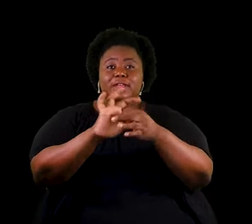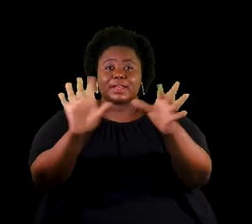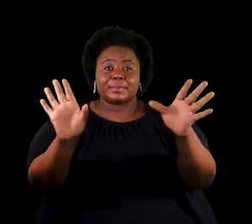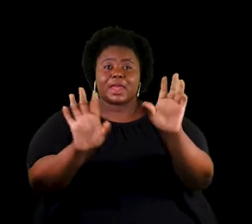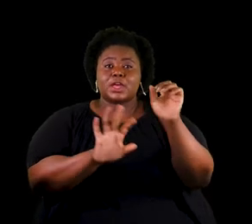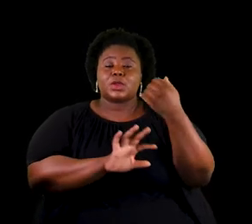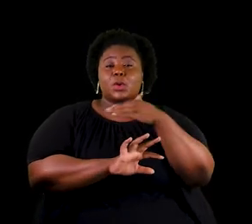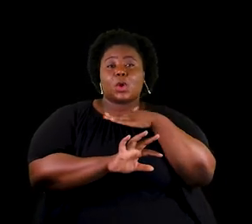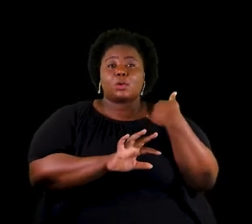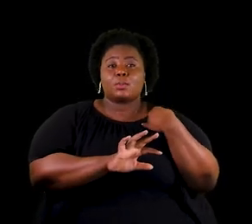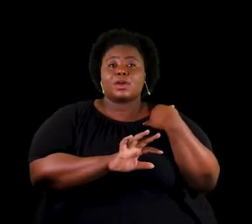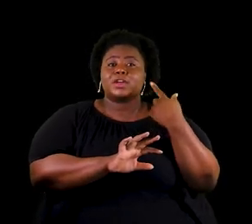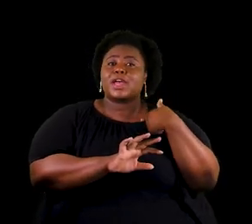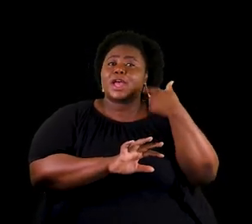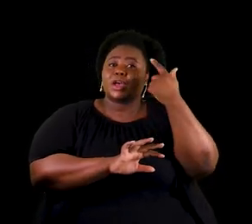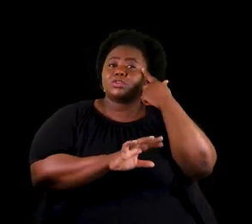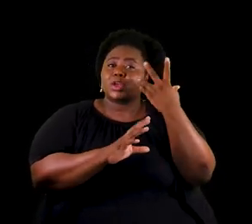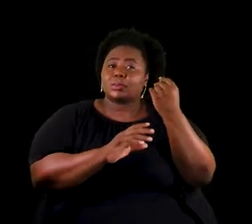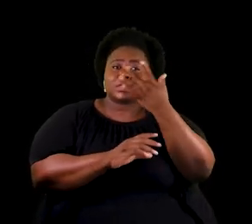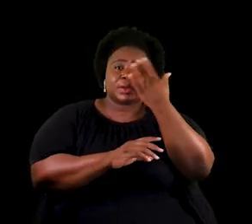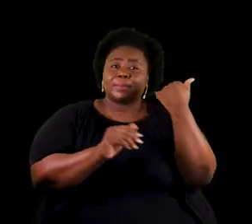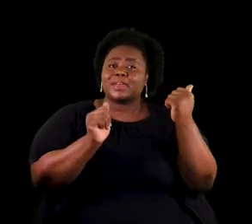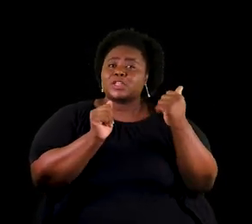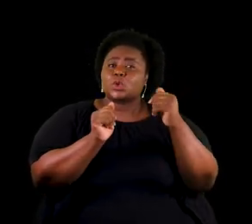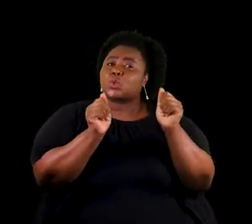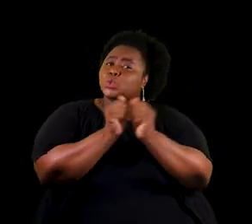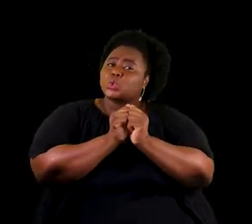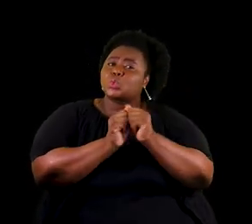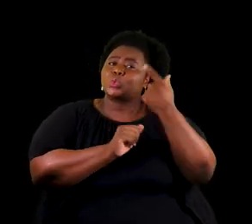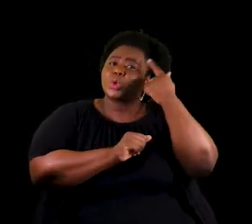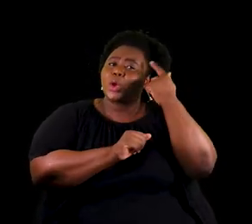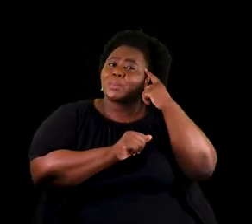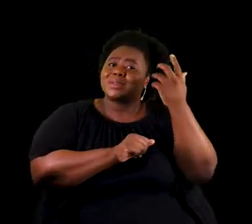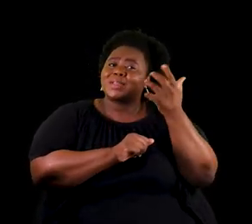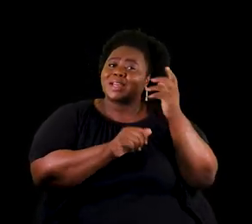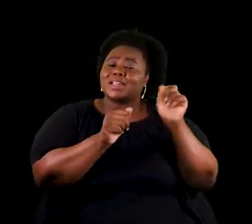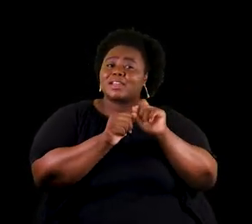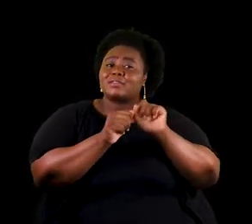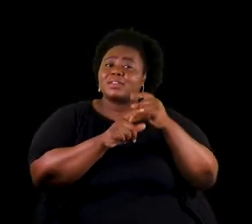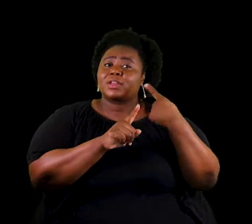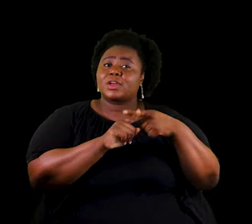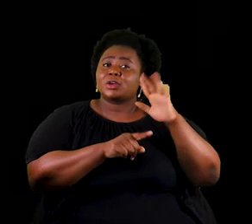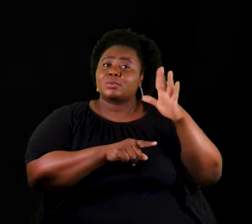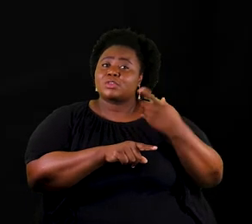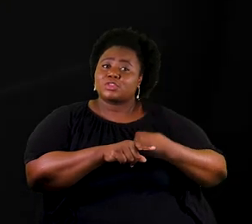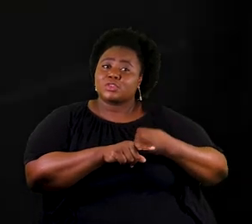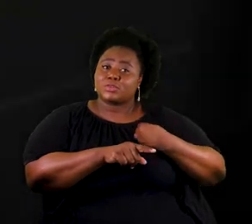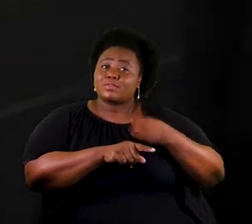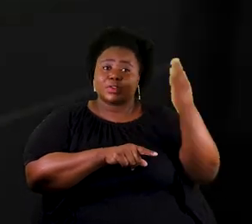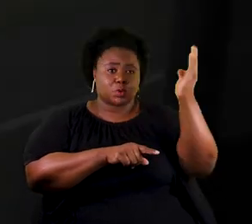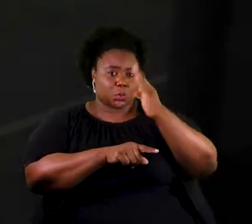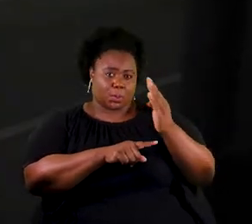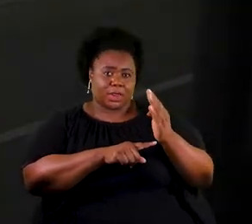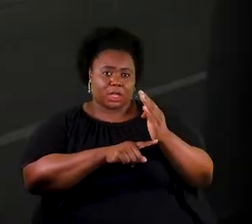morte, e tinha um monte de gente em volta. Eu pensei que ele queria fazer isso, porque sentia a pena do Brasil.